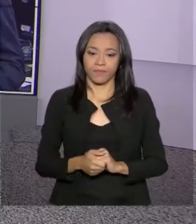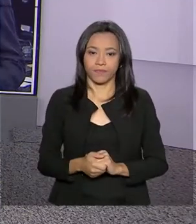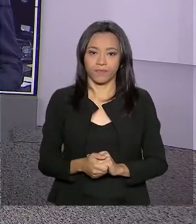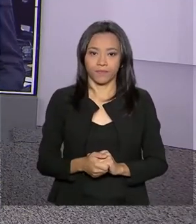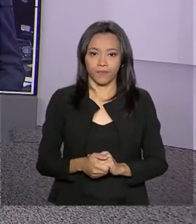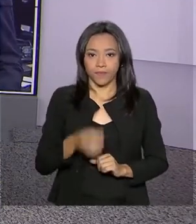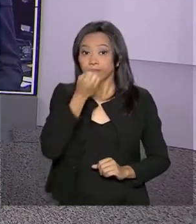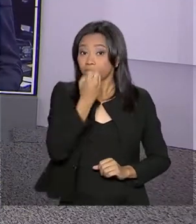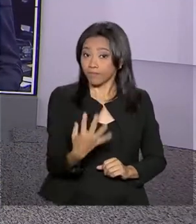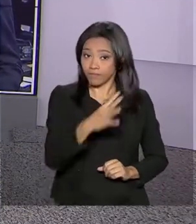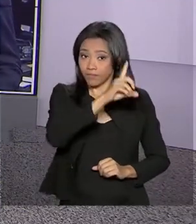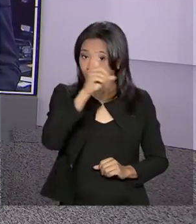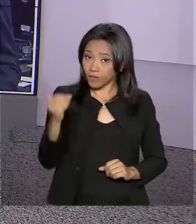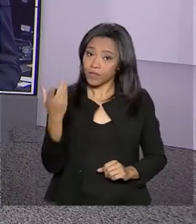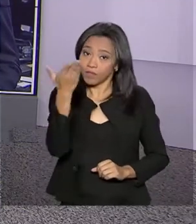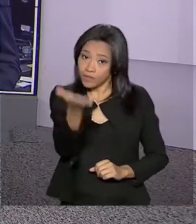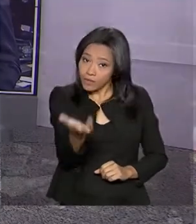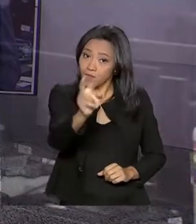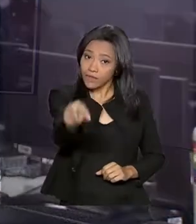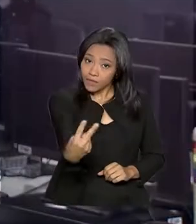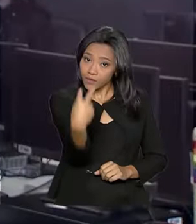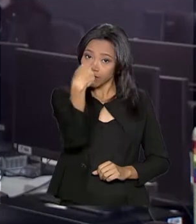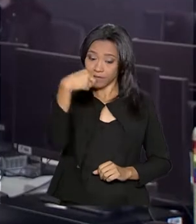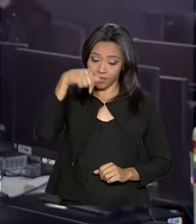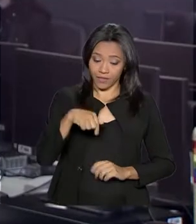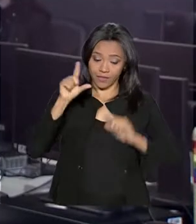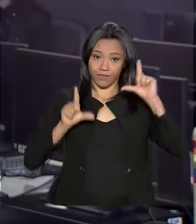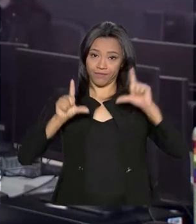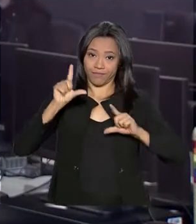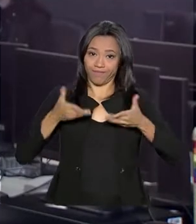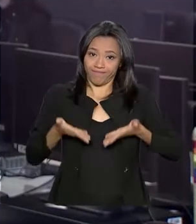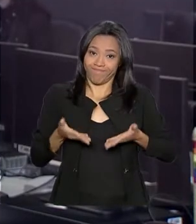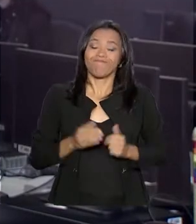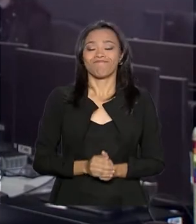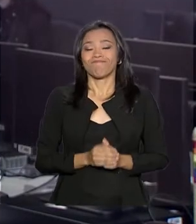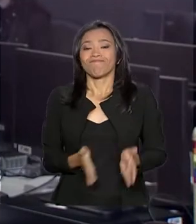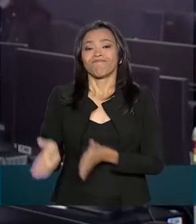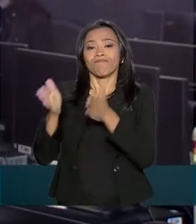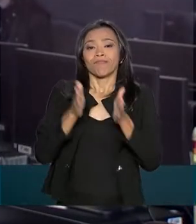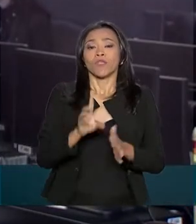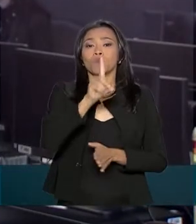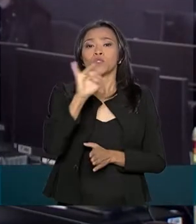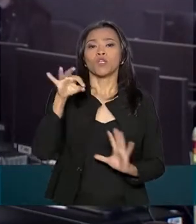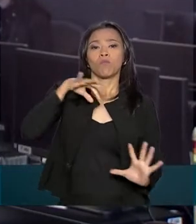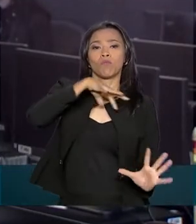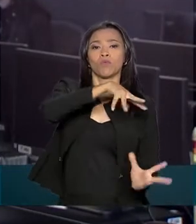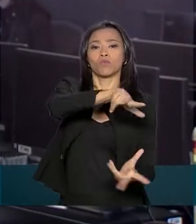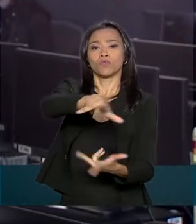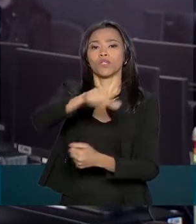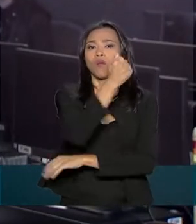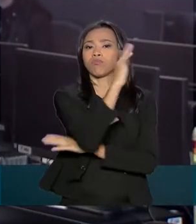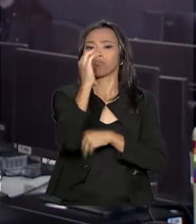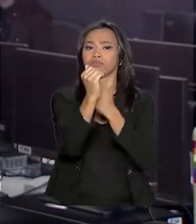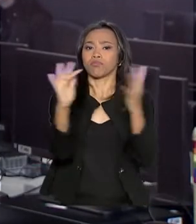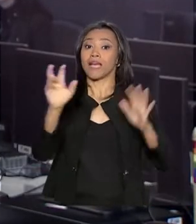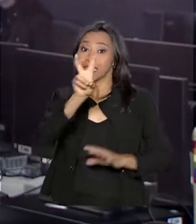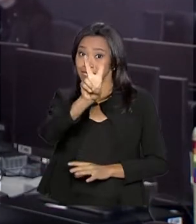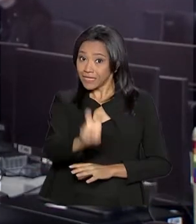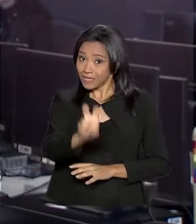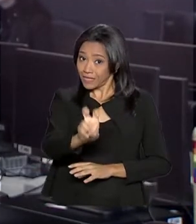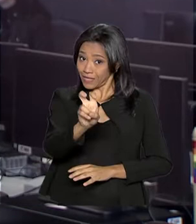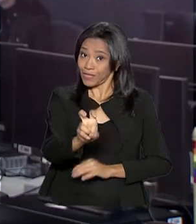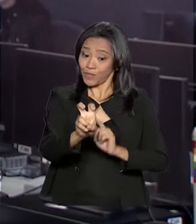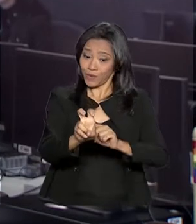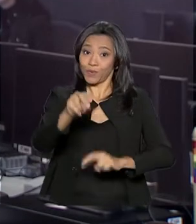Bom dia Carla, bom dia a você que acompanha o Brasil em Dia. O Dia Mundial do Meio Ambiente é 5 de junho, a próxima